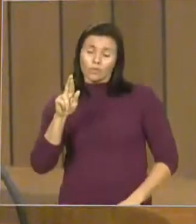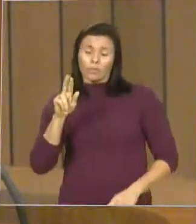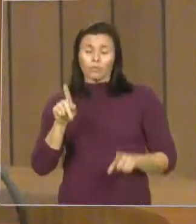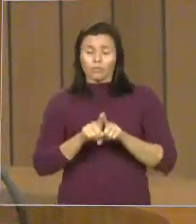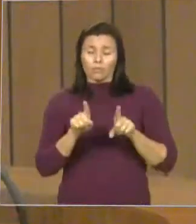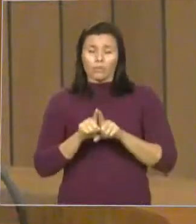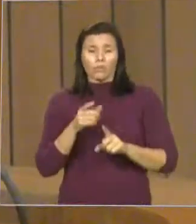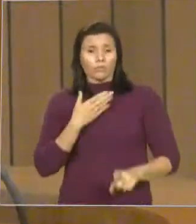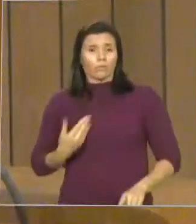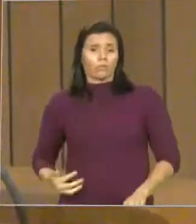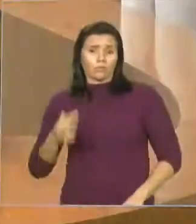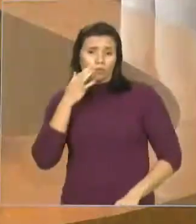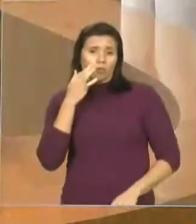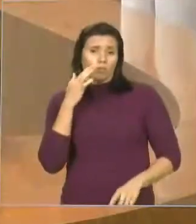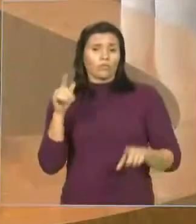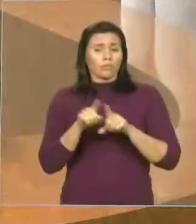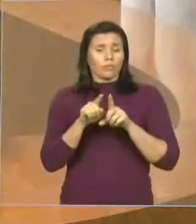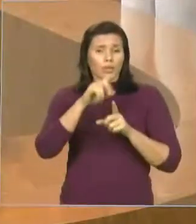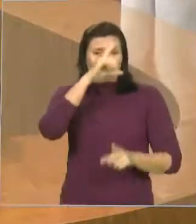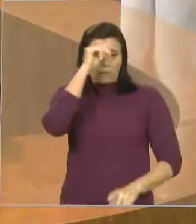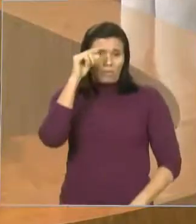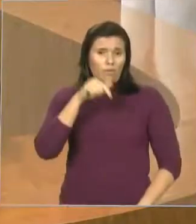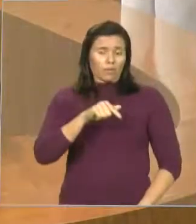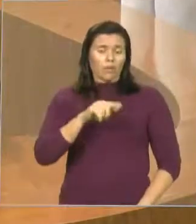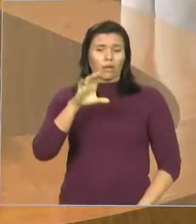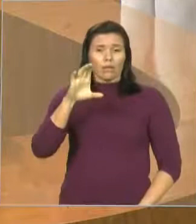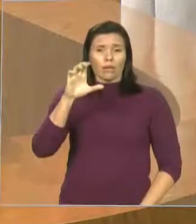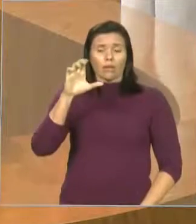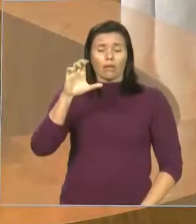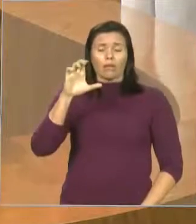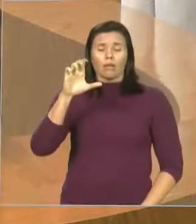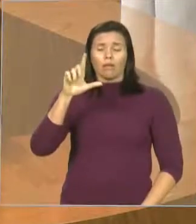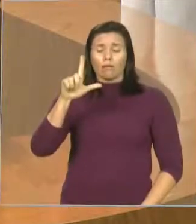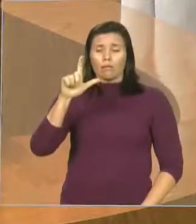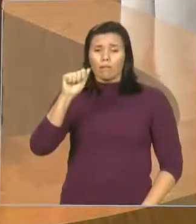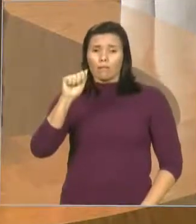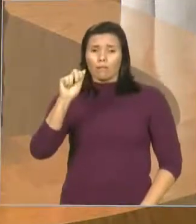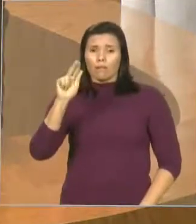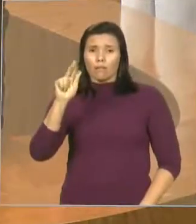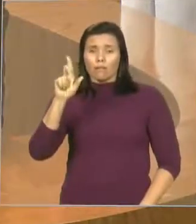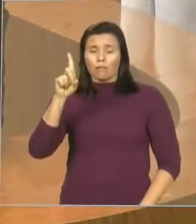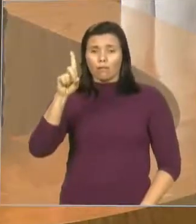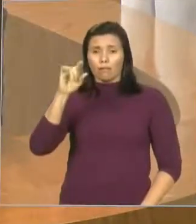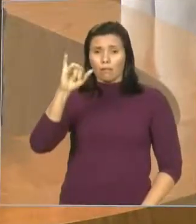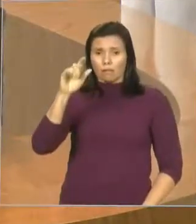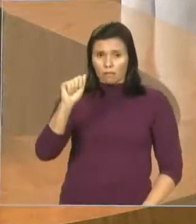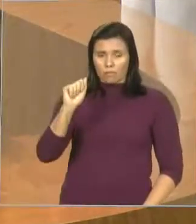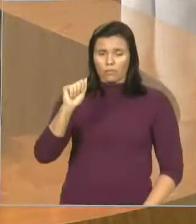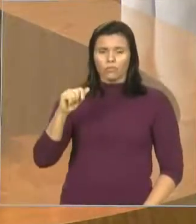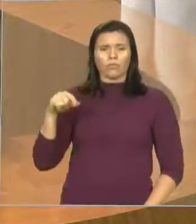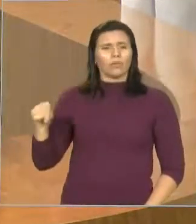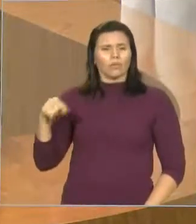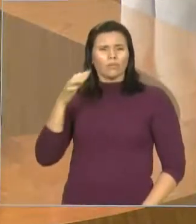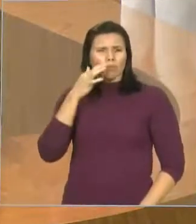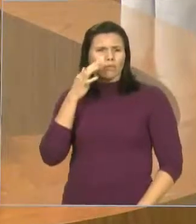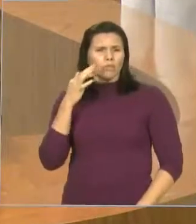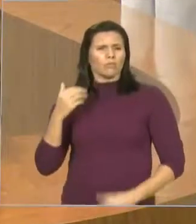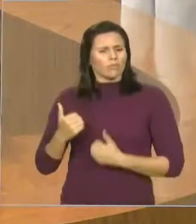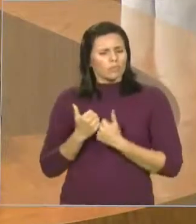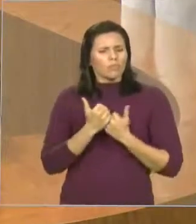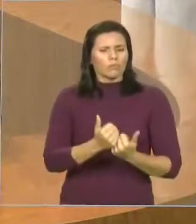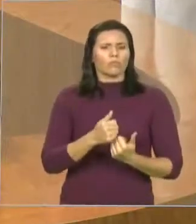Gino, que se pôs à disposição de ajudar aquele município e já começou a ajudar.